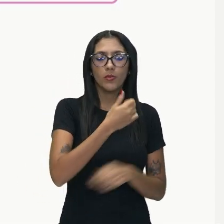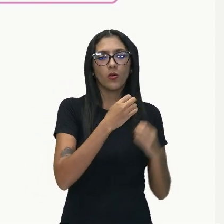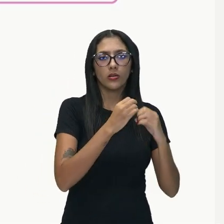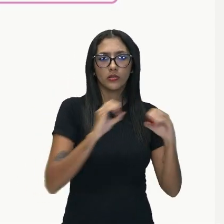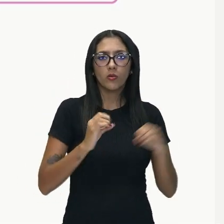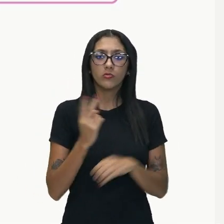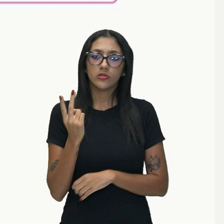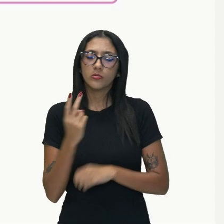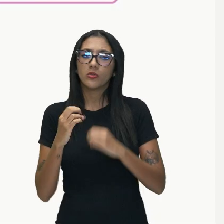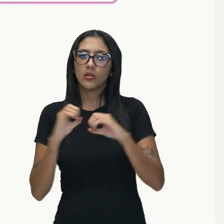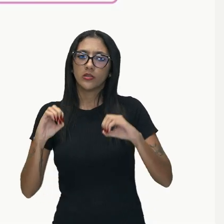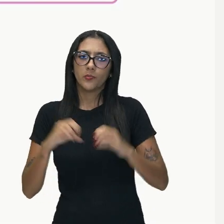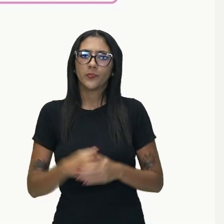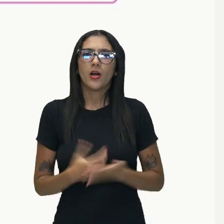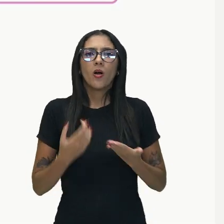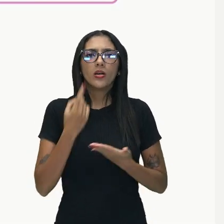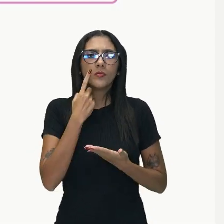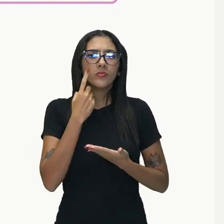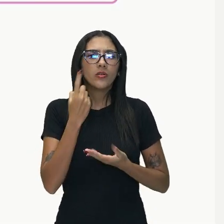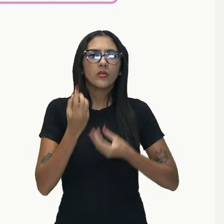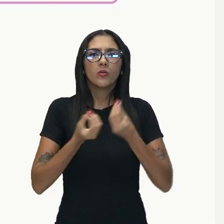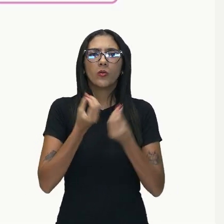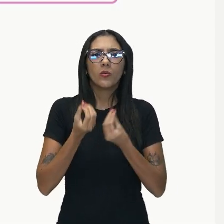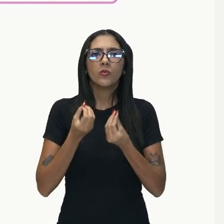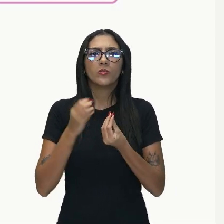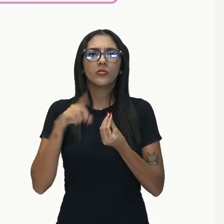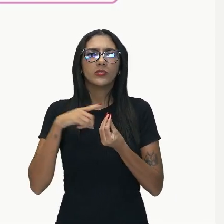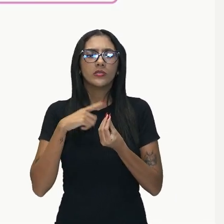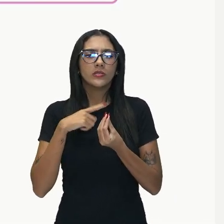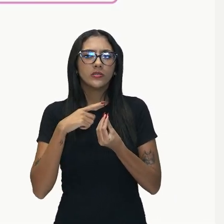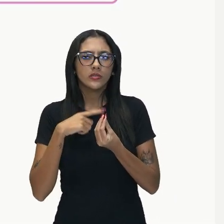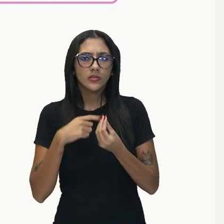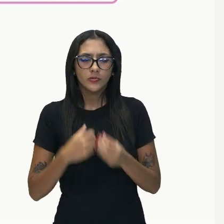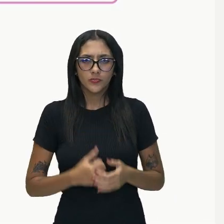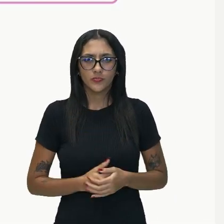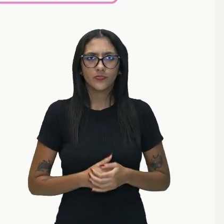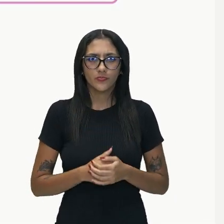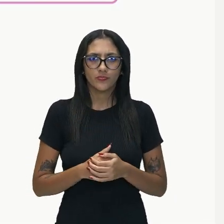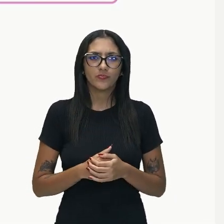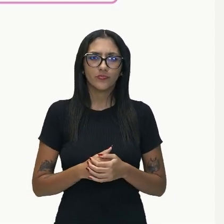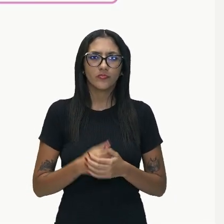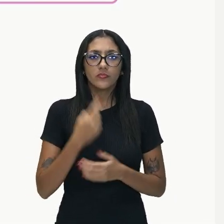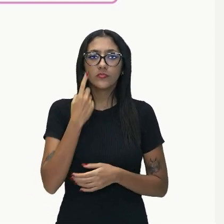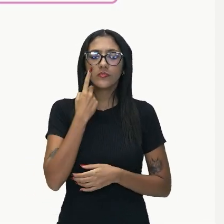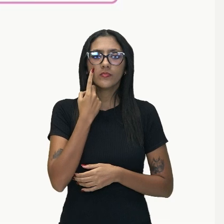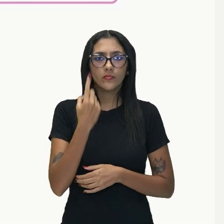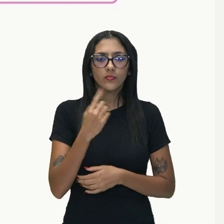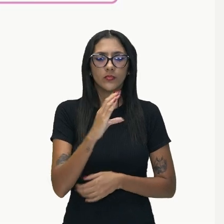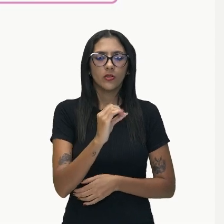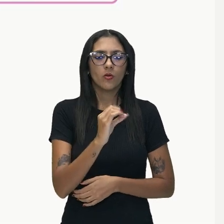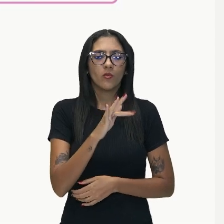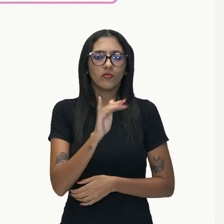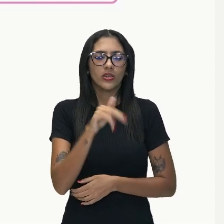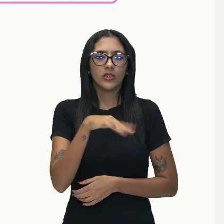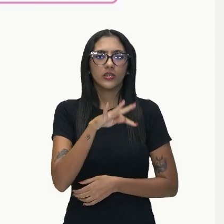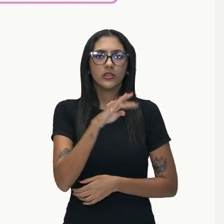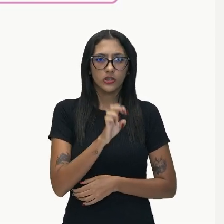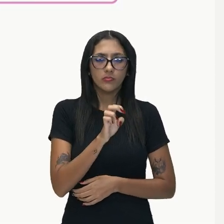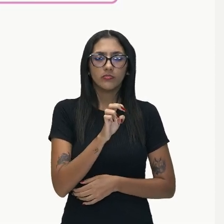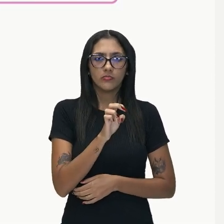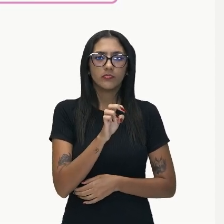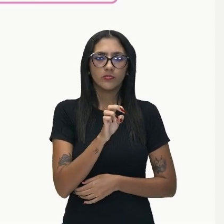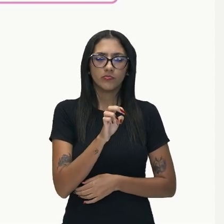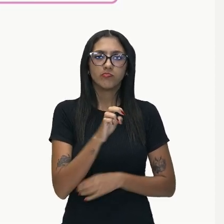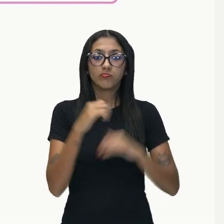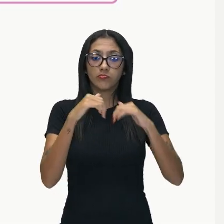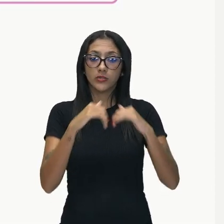cada uma dessa oração, você observa que a primeira vem até o fim da palavra confiante, ok? Então, ele está